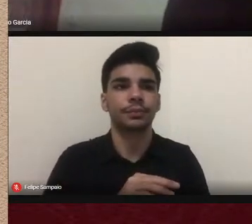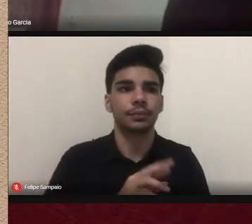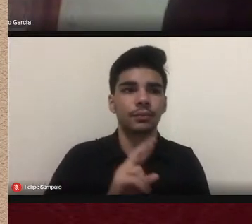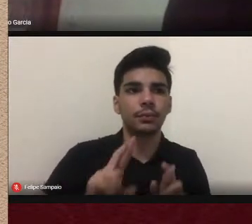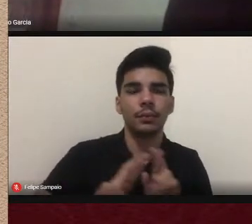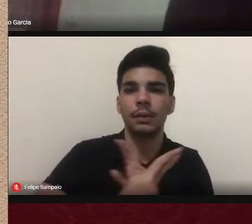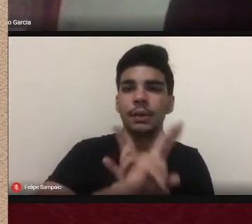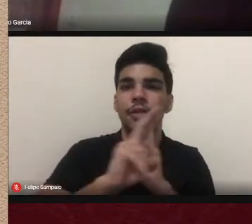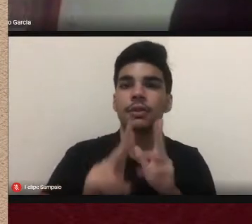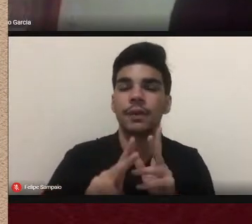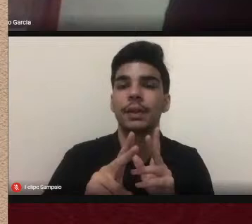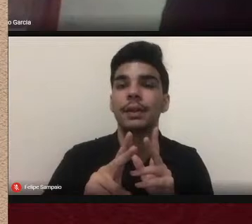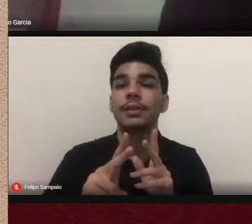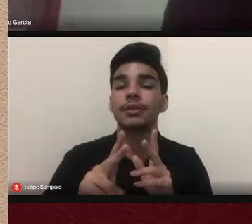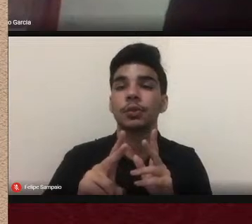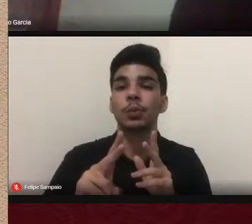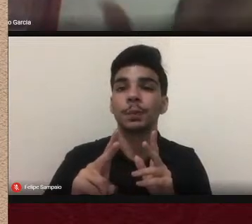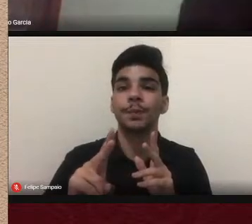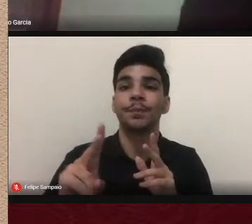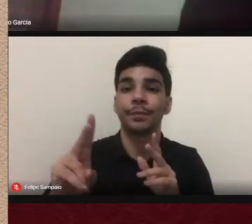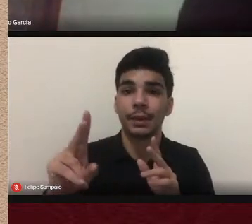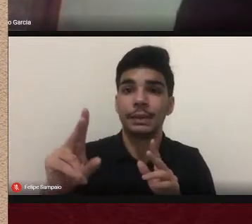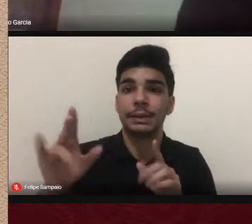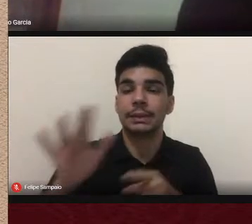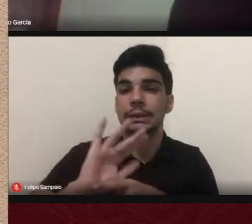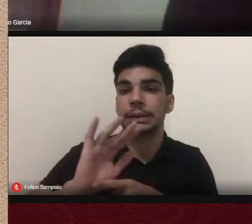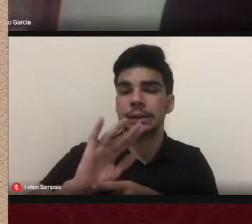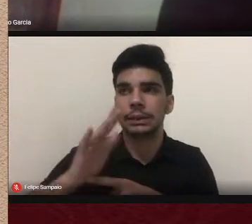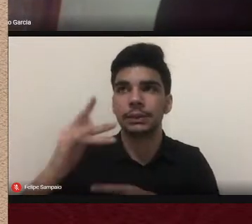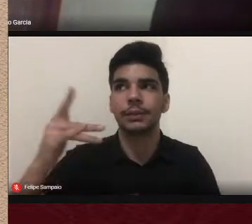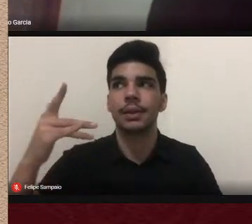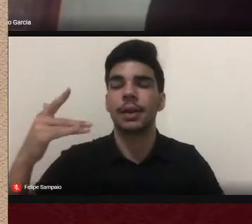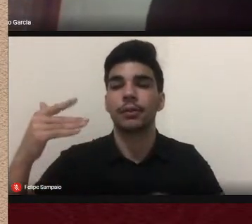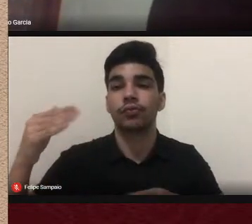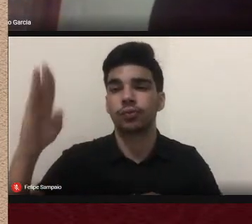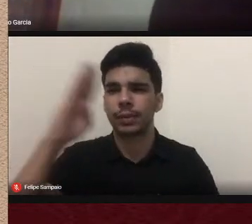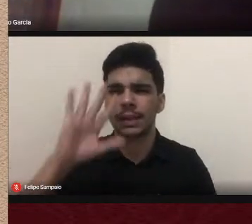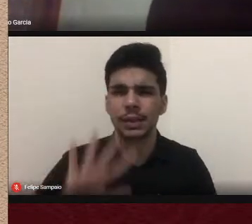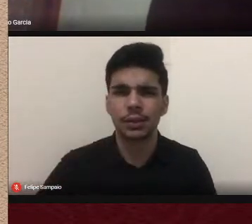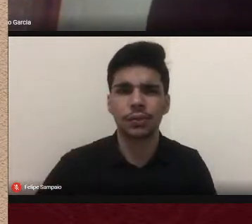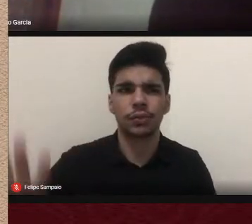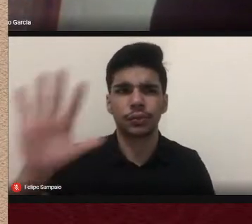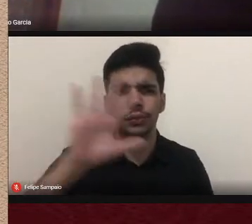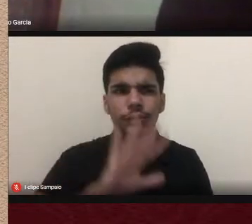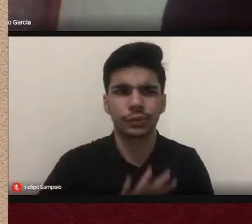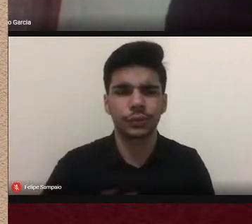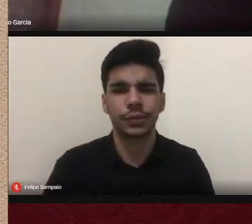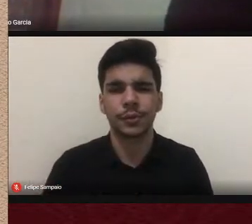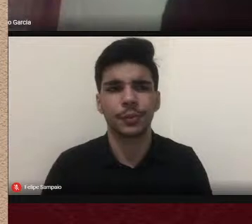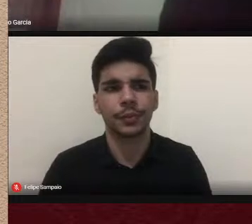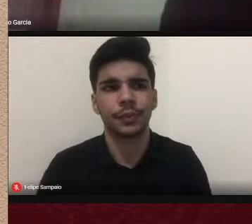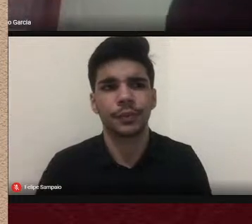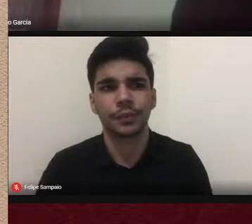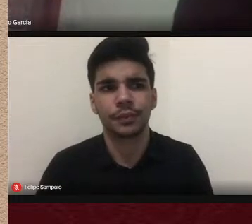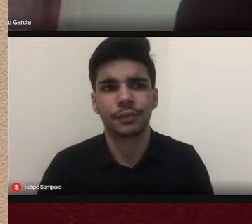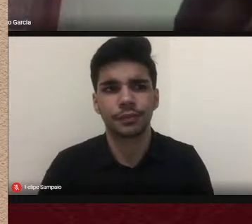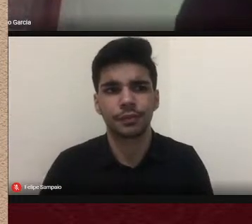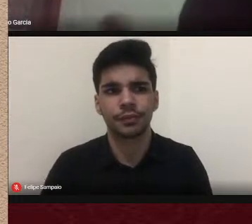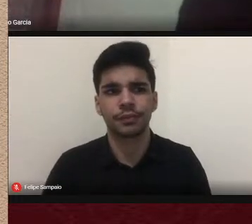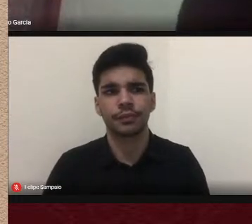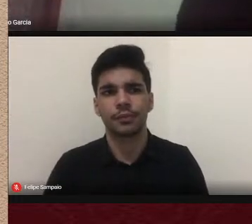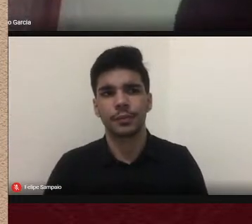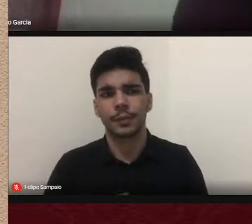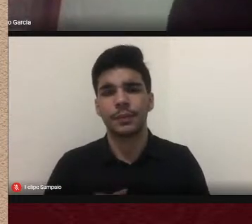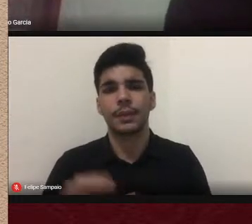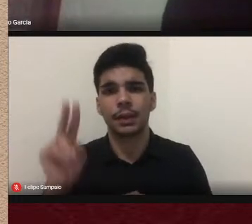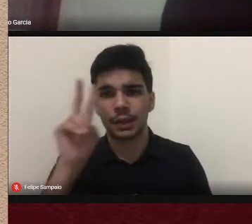somos poucos aqueles aliás o outro livro a outra pesquisa historiográfica produzida sobre a história da tatuagem no